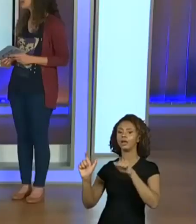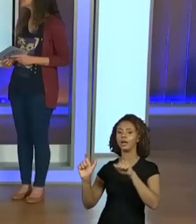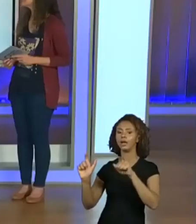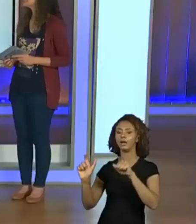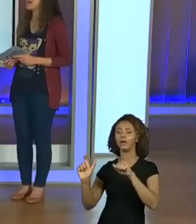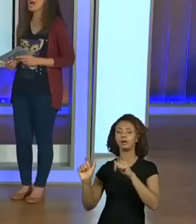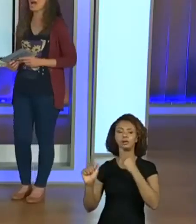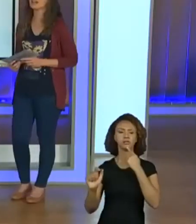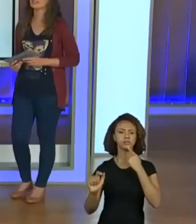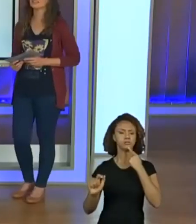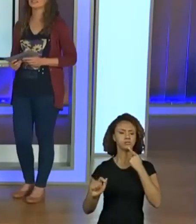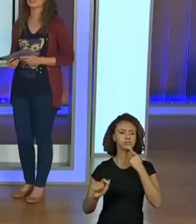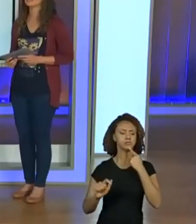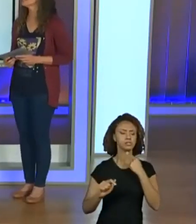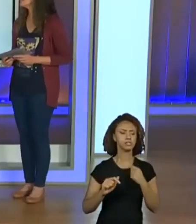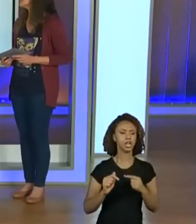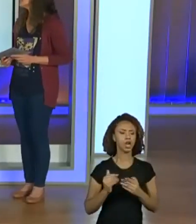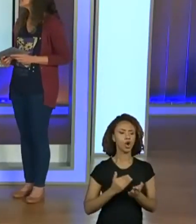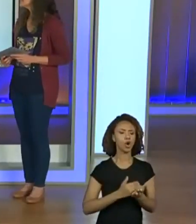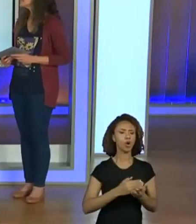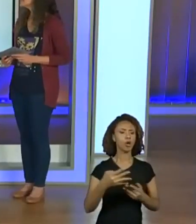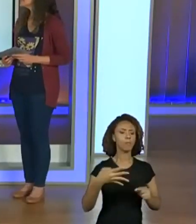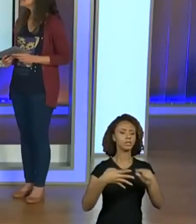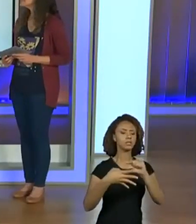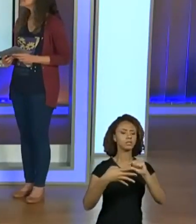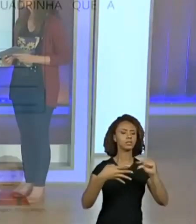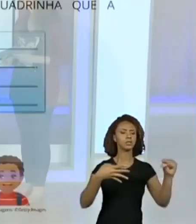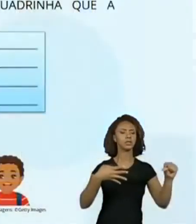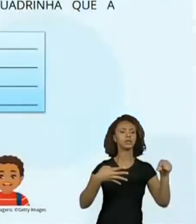vamos embora. Vamos. Deixa eu ver se eu estou com a caneta azul. Estou.